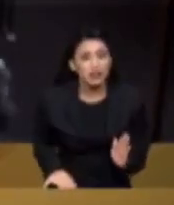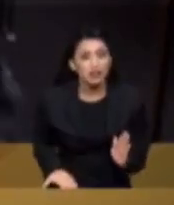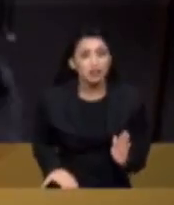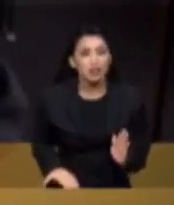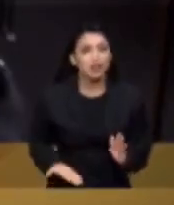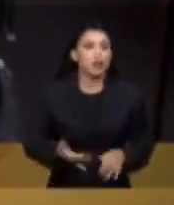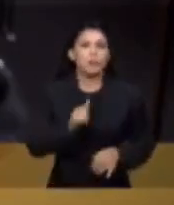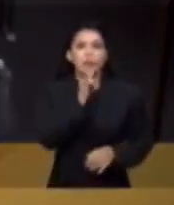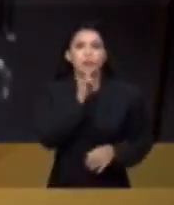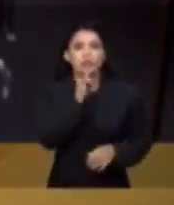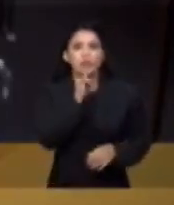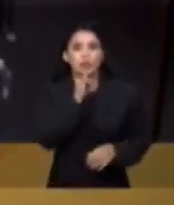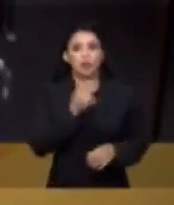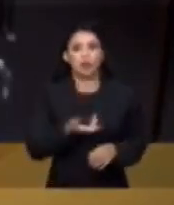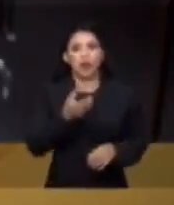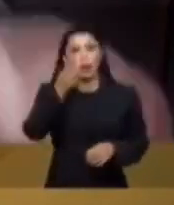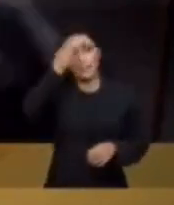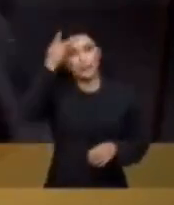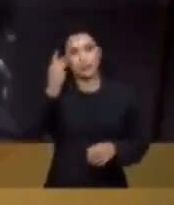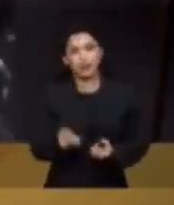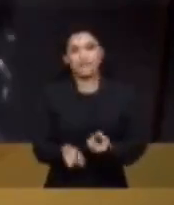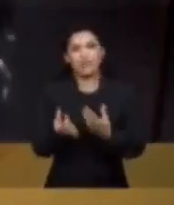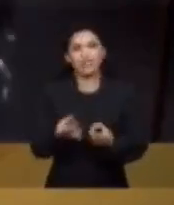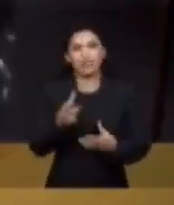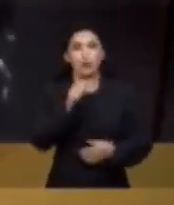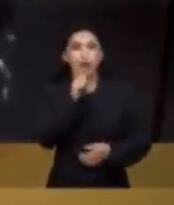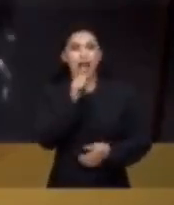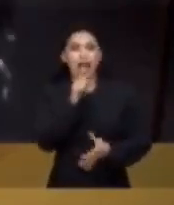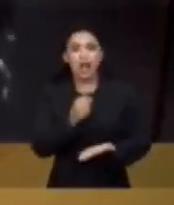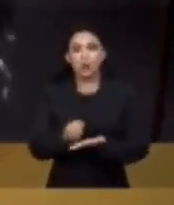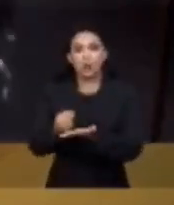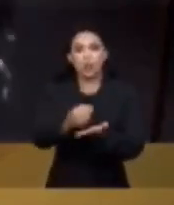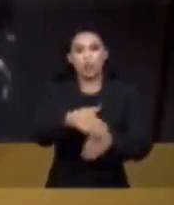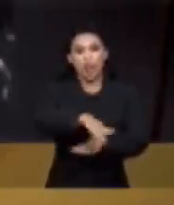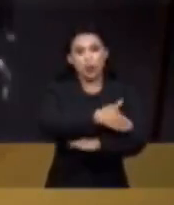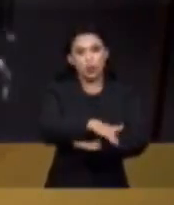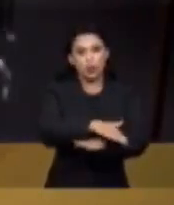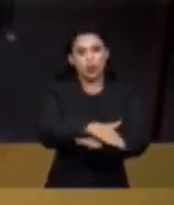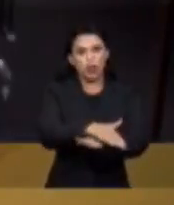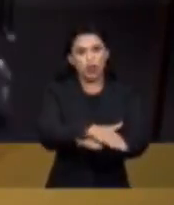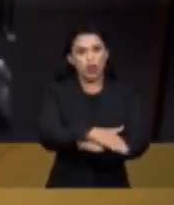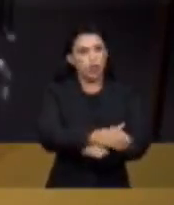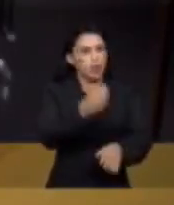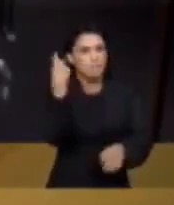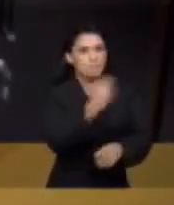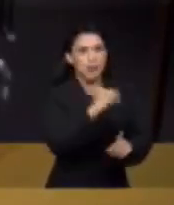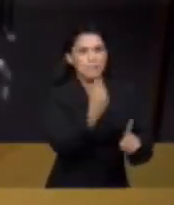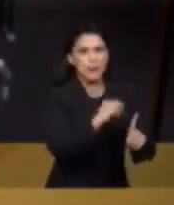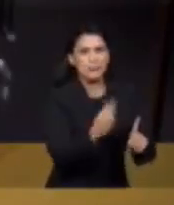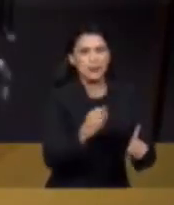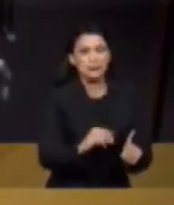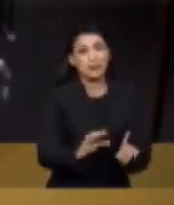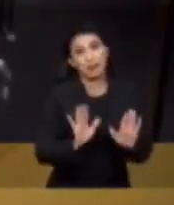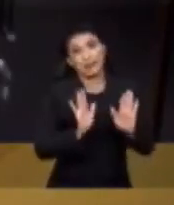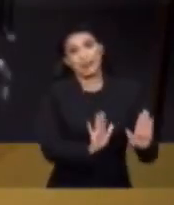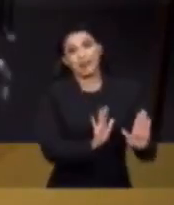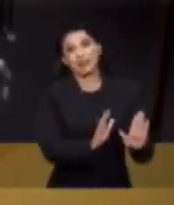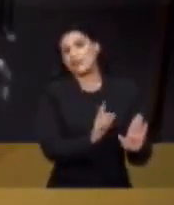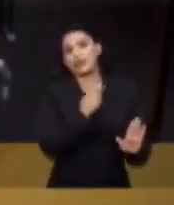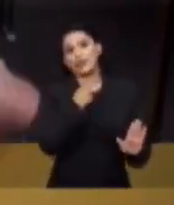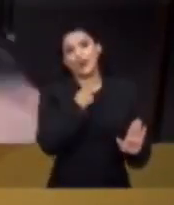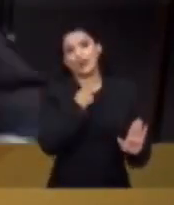vendedor de água ambulante e espancá-lo no meio da rua? Enquanto em grandes supermercados